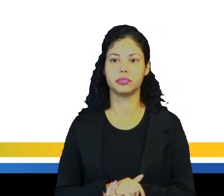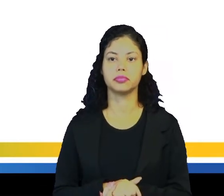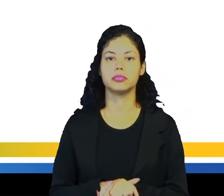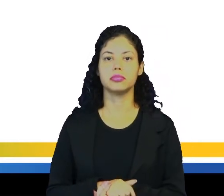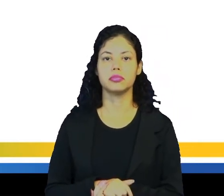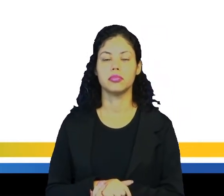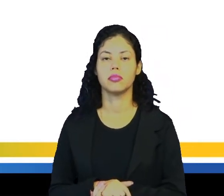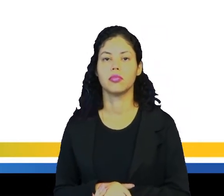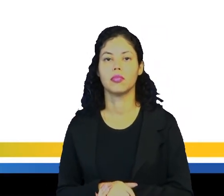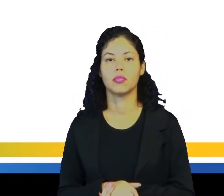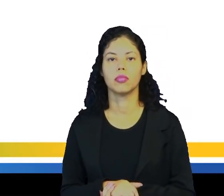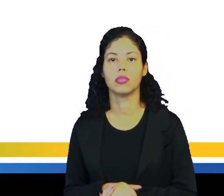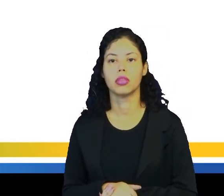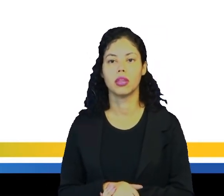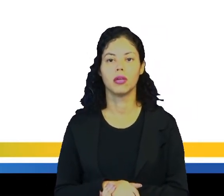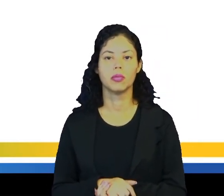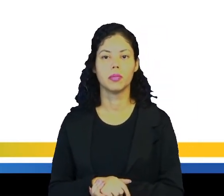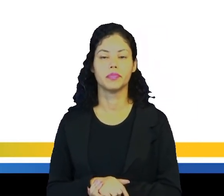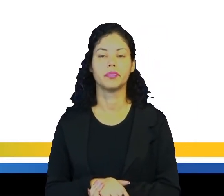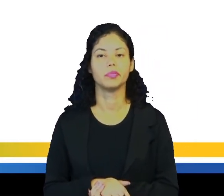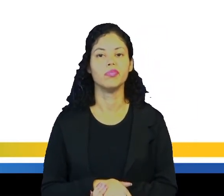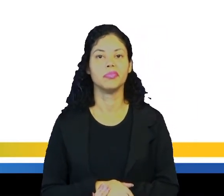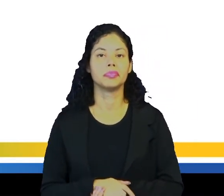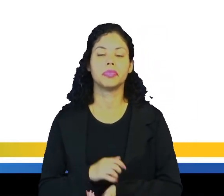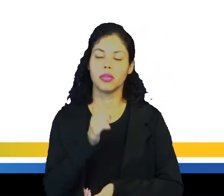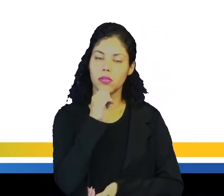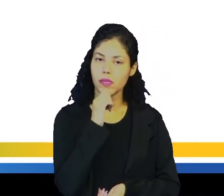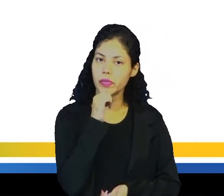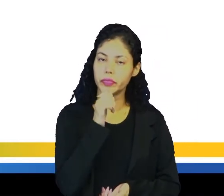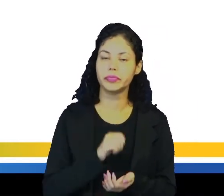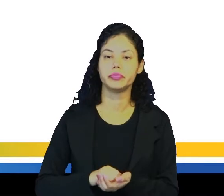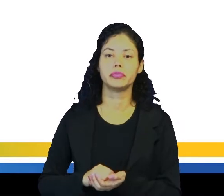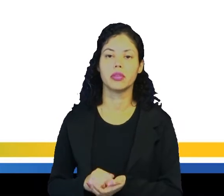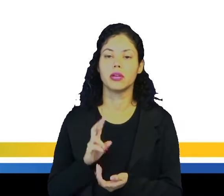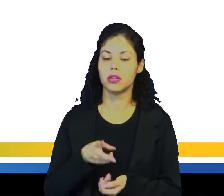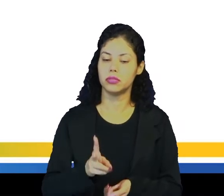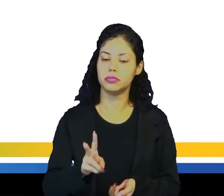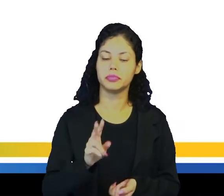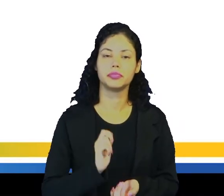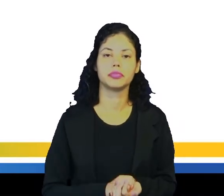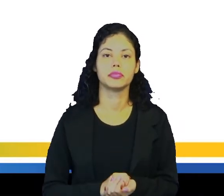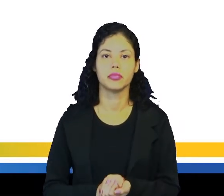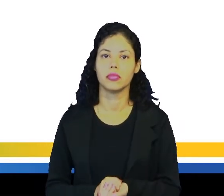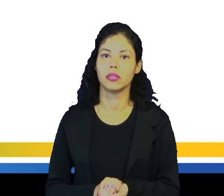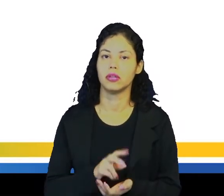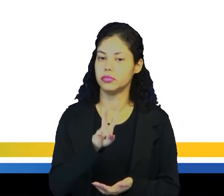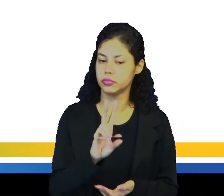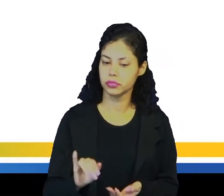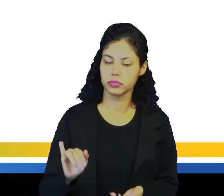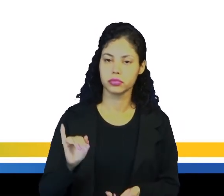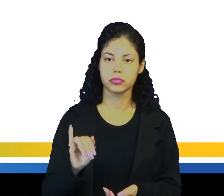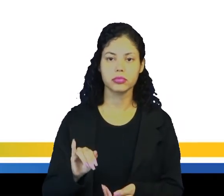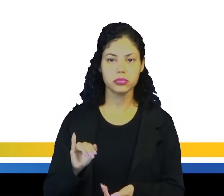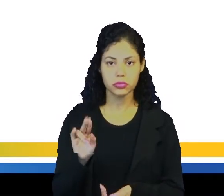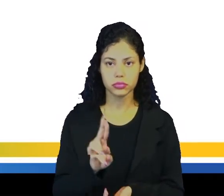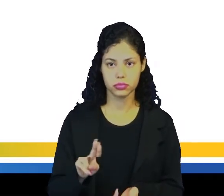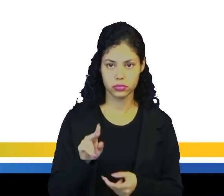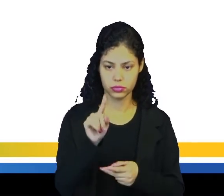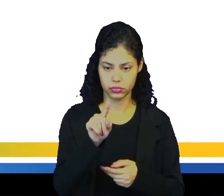Então, para apresentar algo que virá logo em seguida, nós também, né, vamos utilizar esses dois pontos.